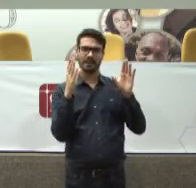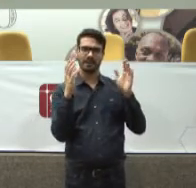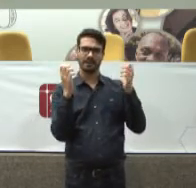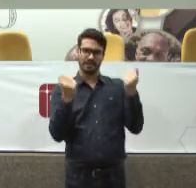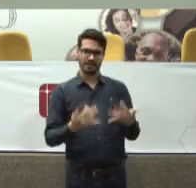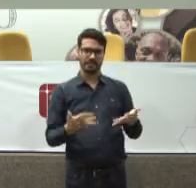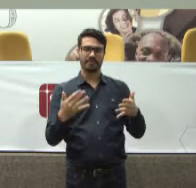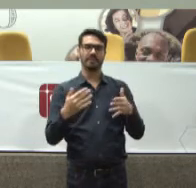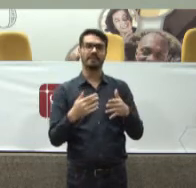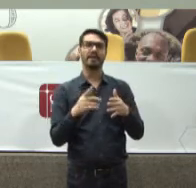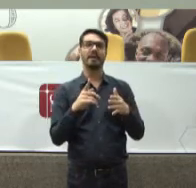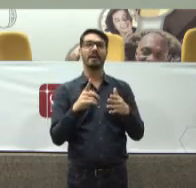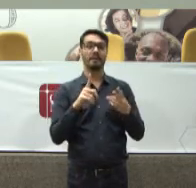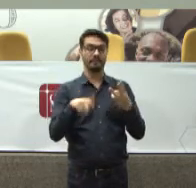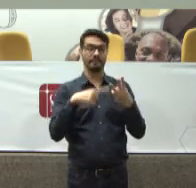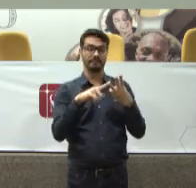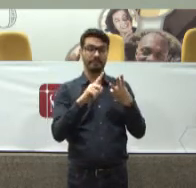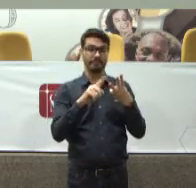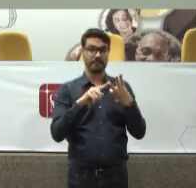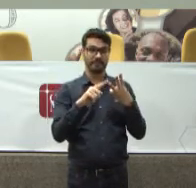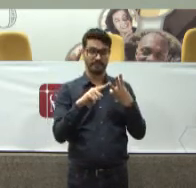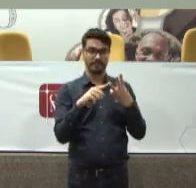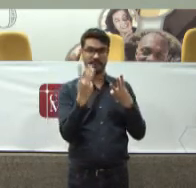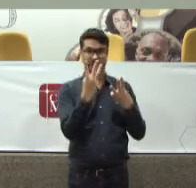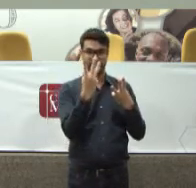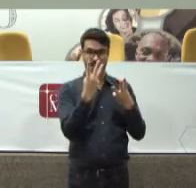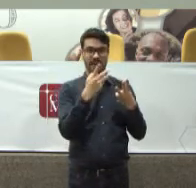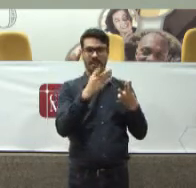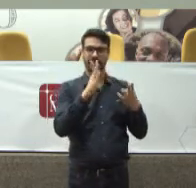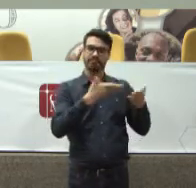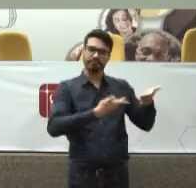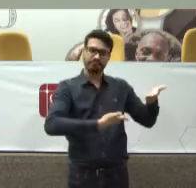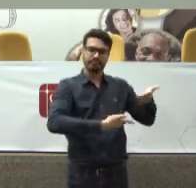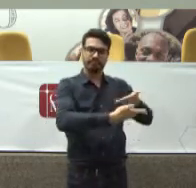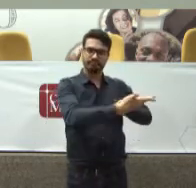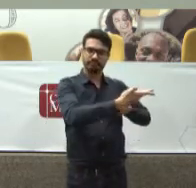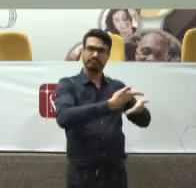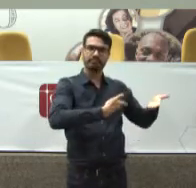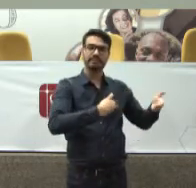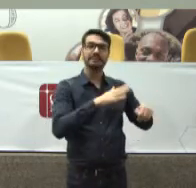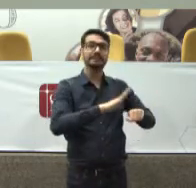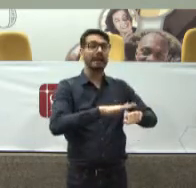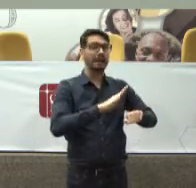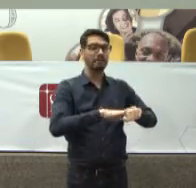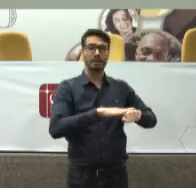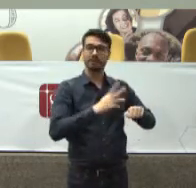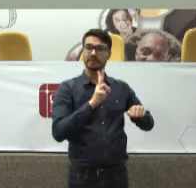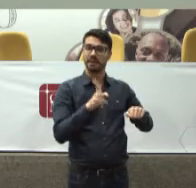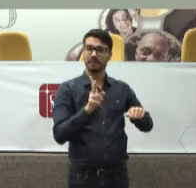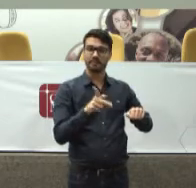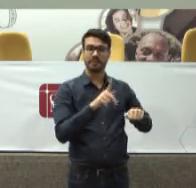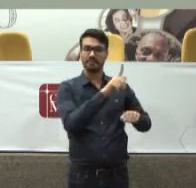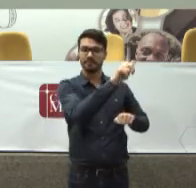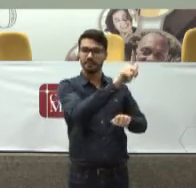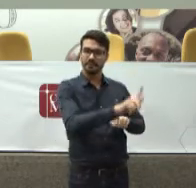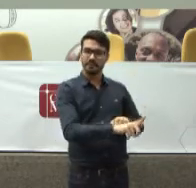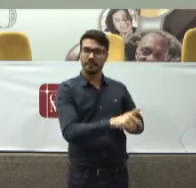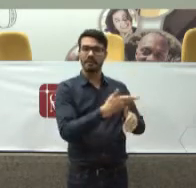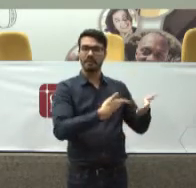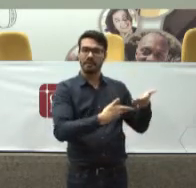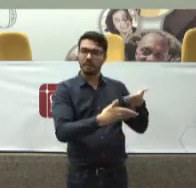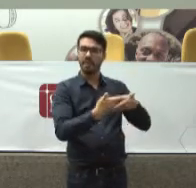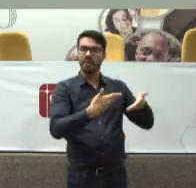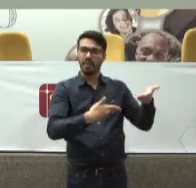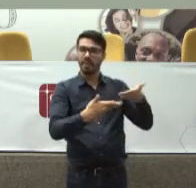fundamentalmente É a terceira forma É a forma De negociação Todo o tempo Você ouve o CRP Ouve o